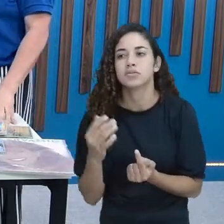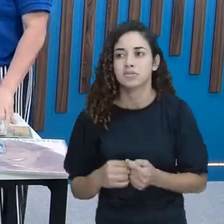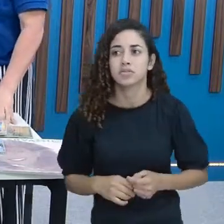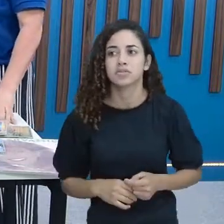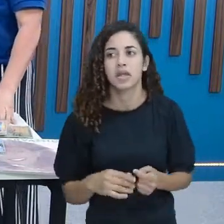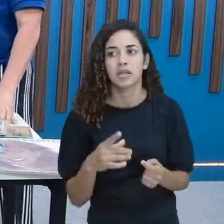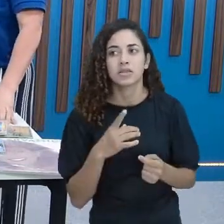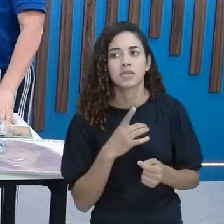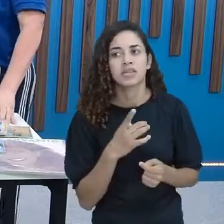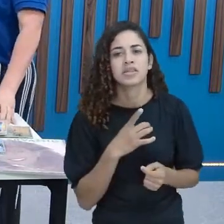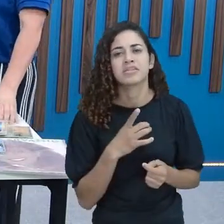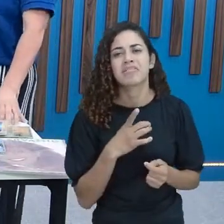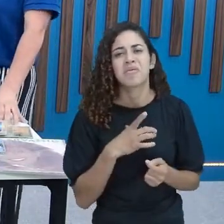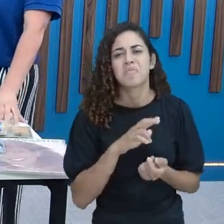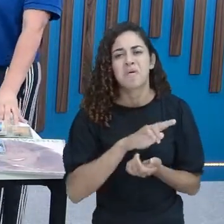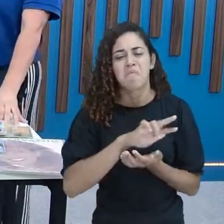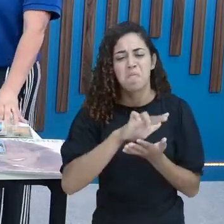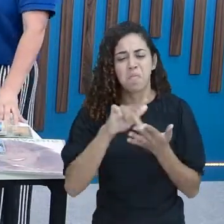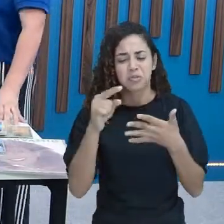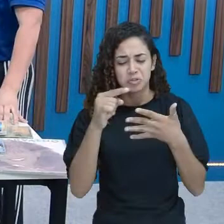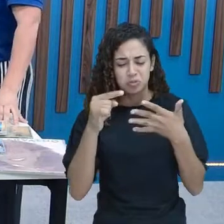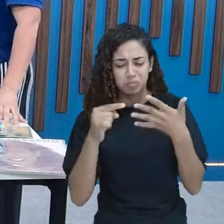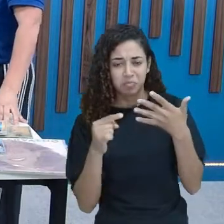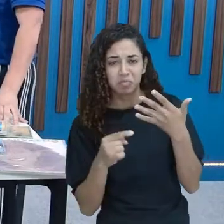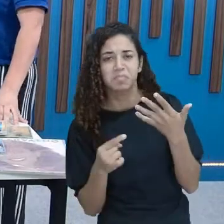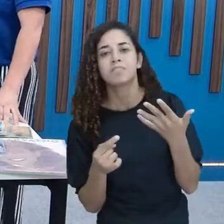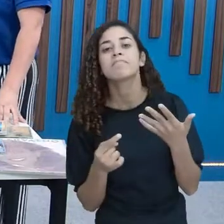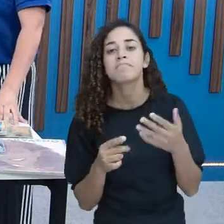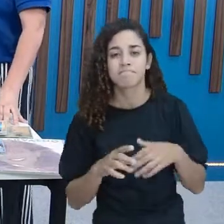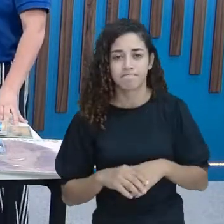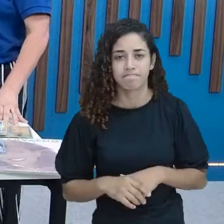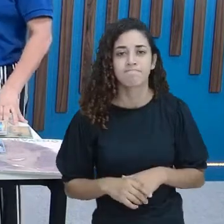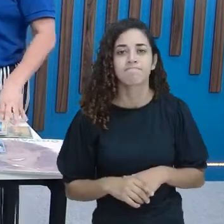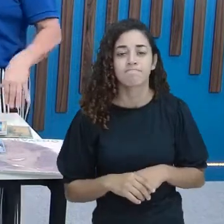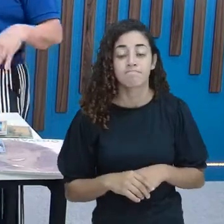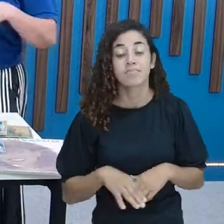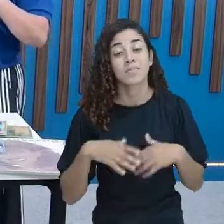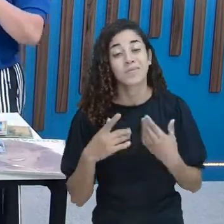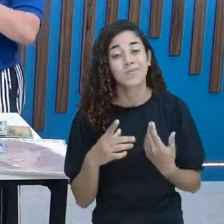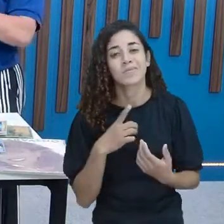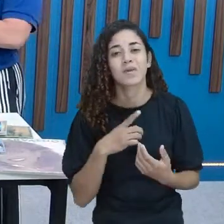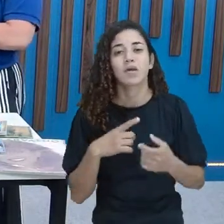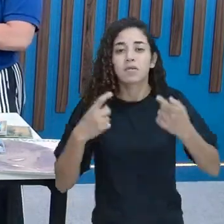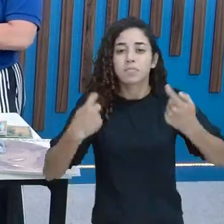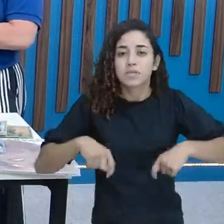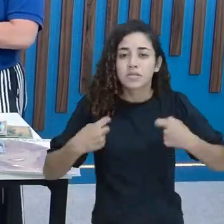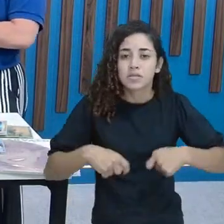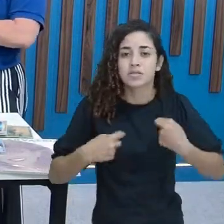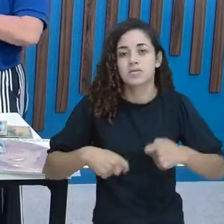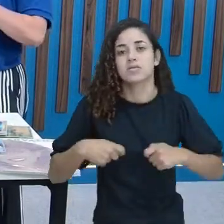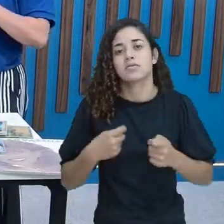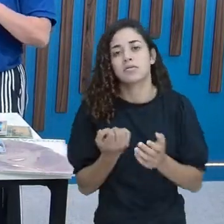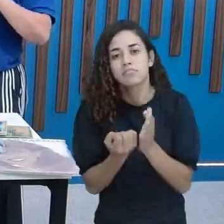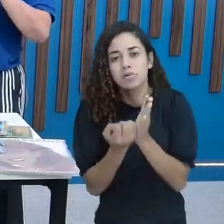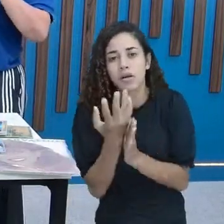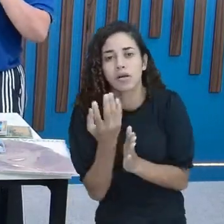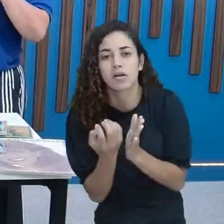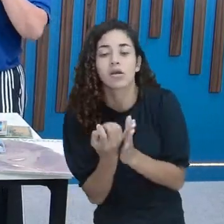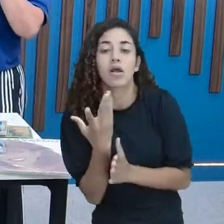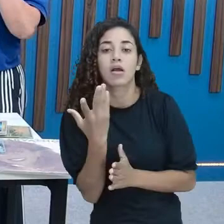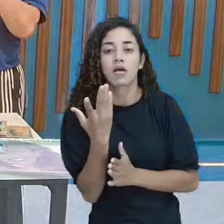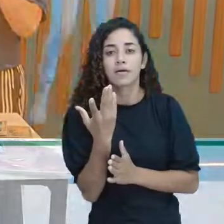de Samba enredo enredo Samba canção Samba canção Então houve essa necessidade De criar-se